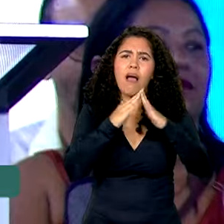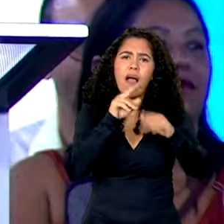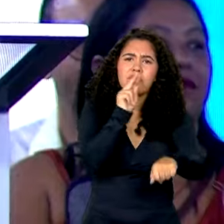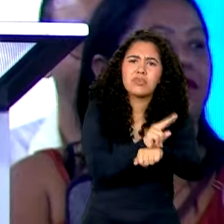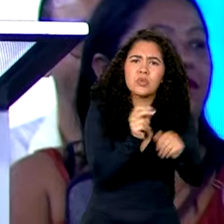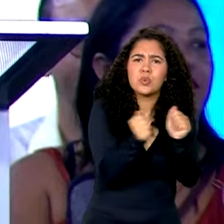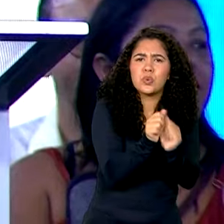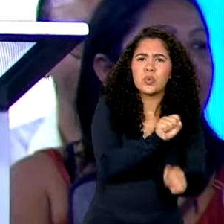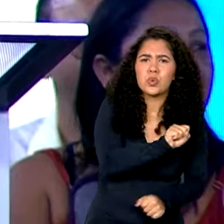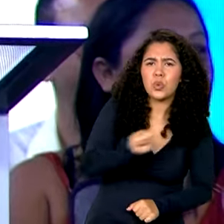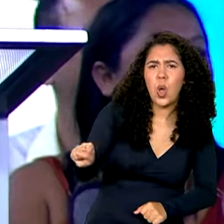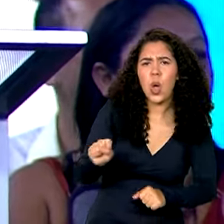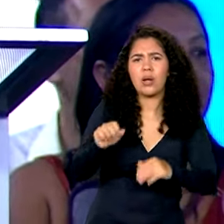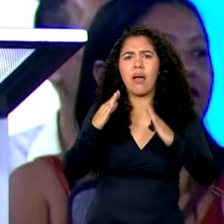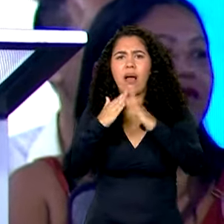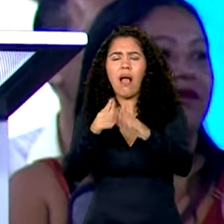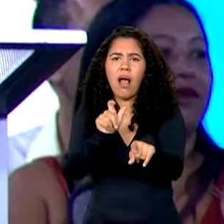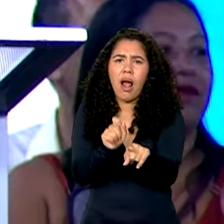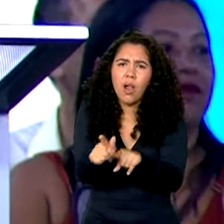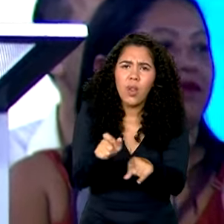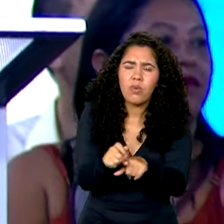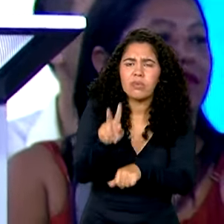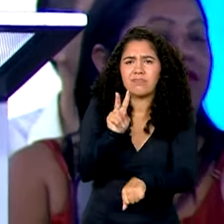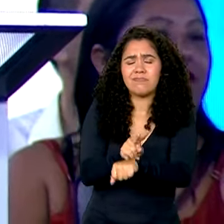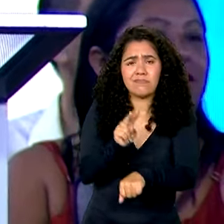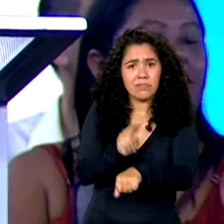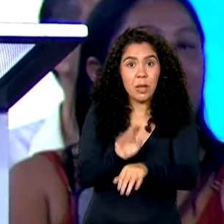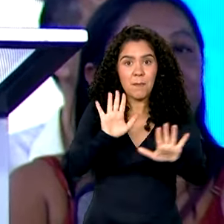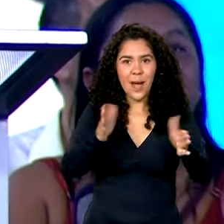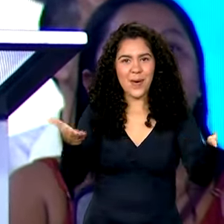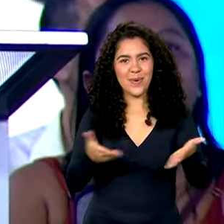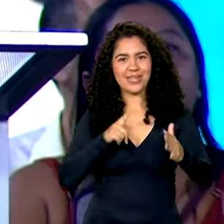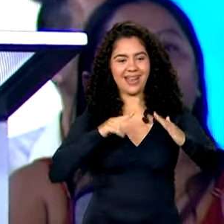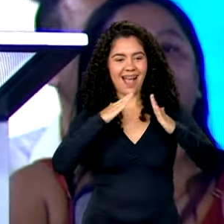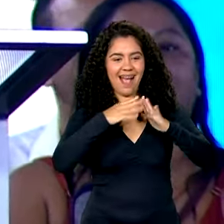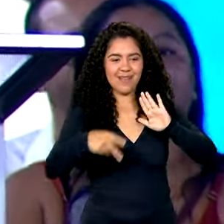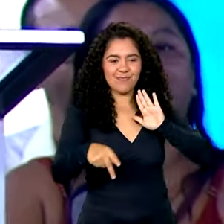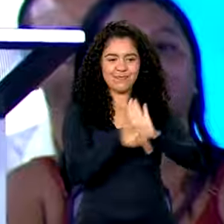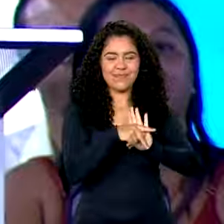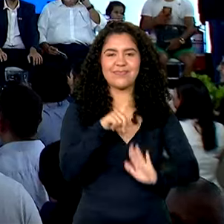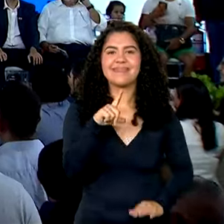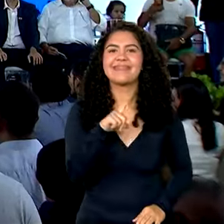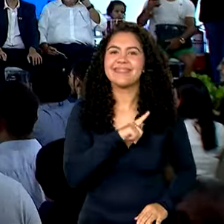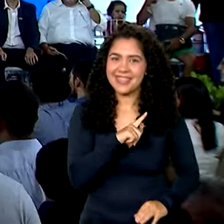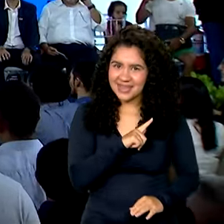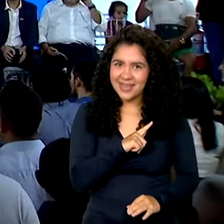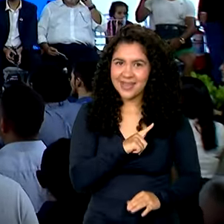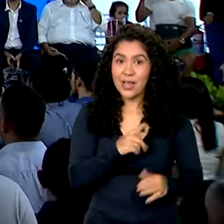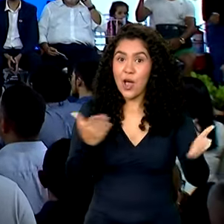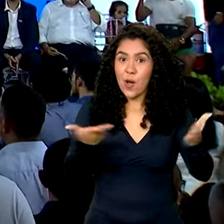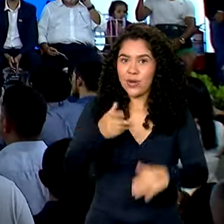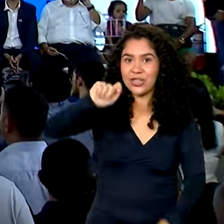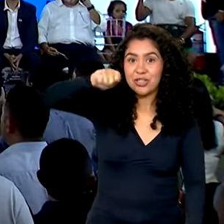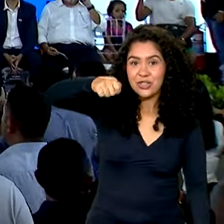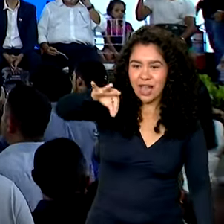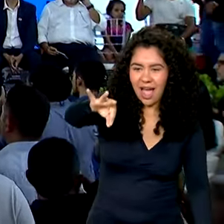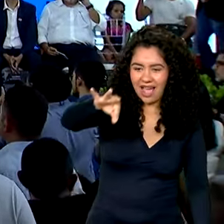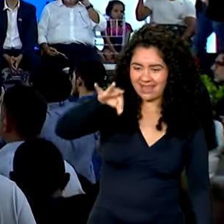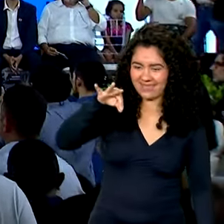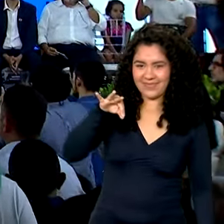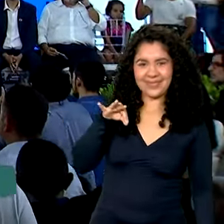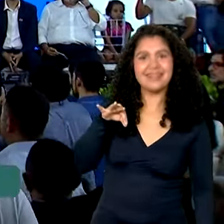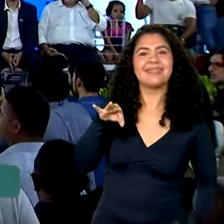aluguel, e hoje nós temos uma casa. Hoje nós vamos receber uma chave.